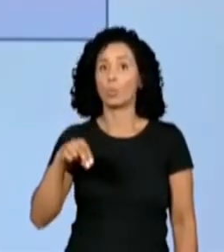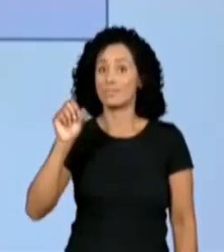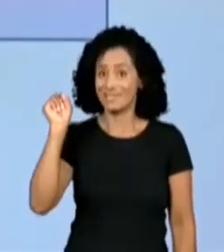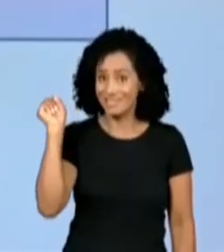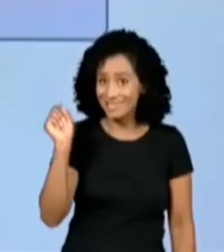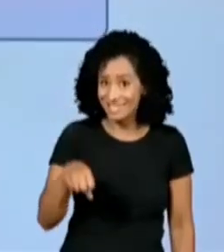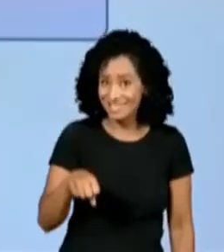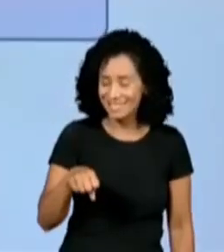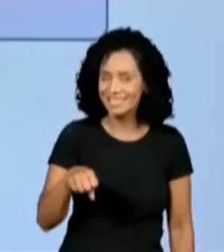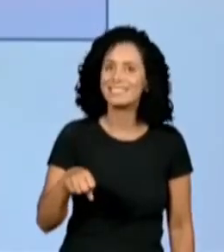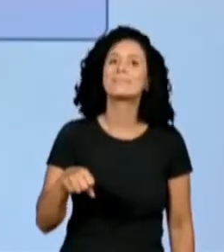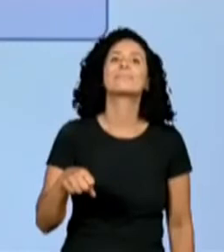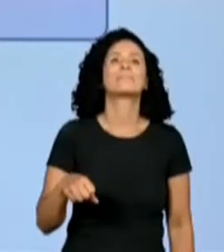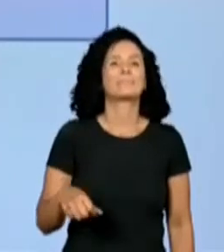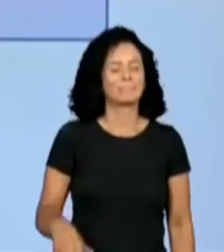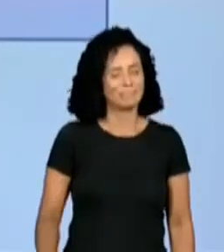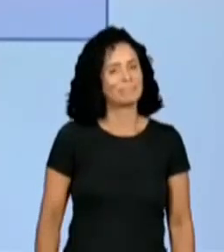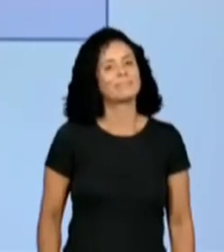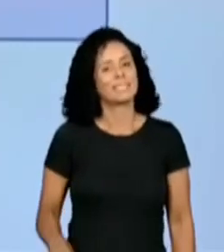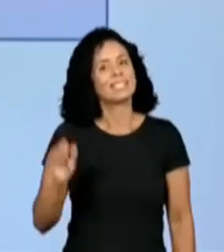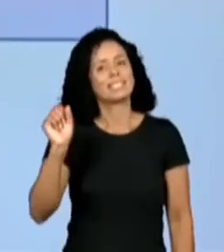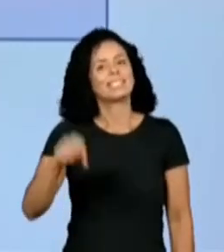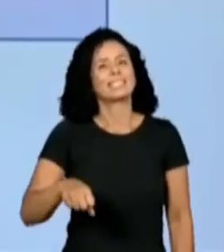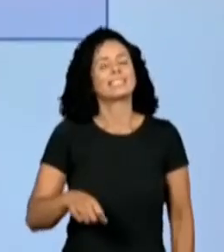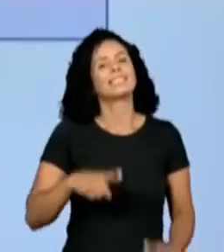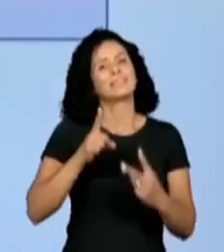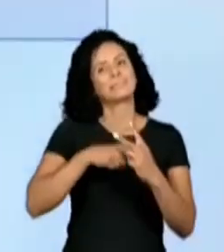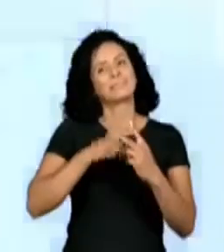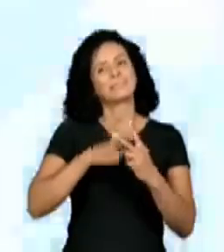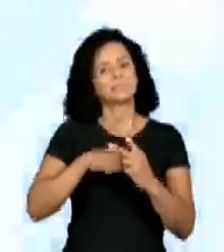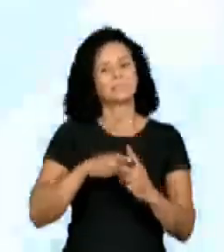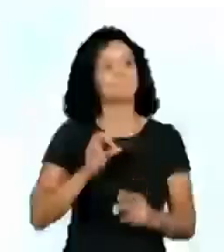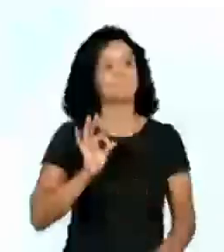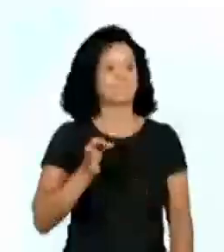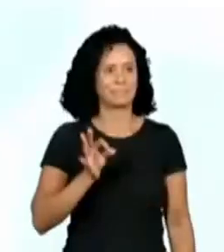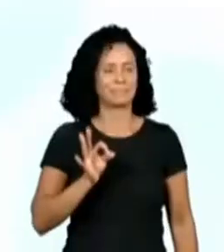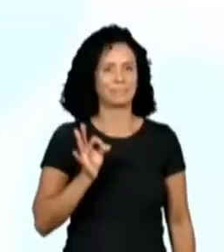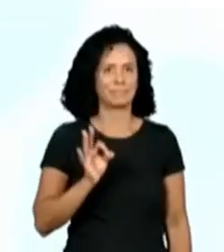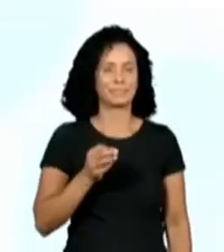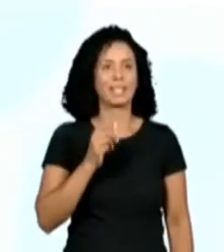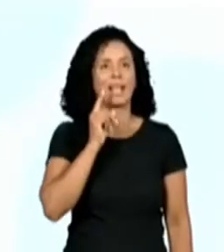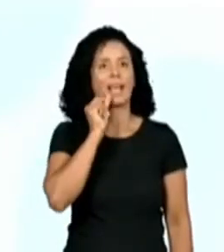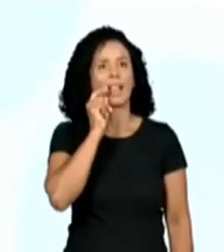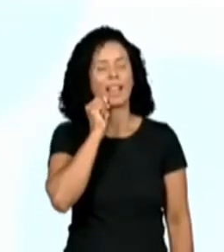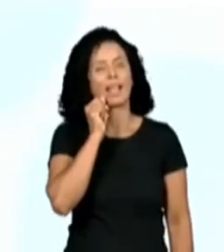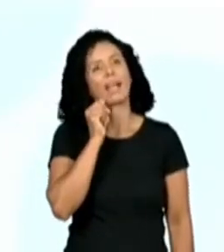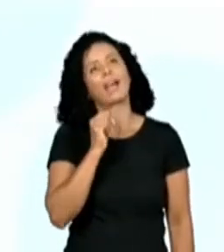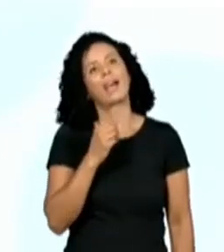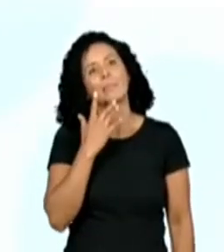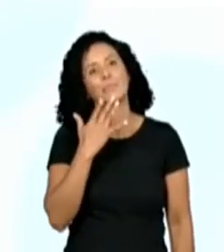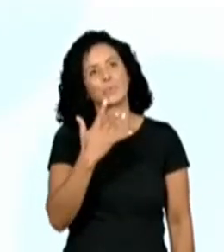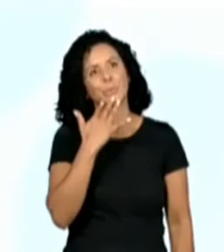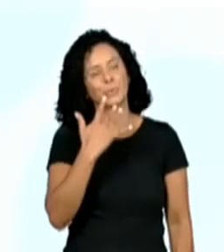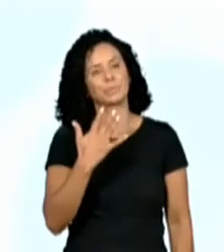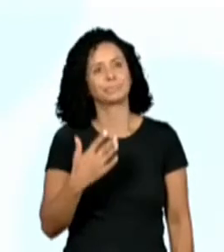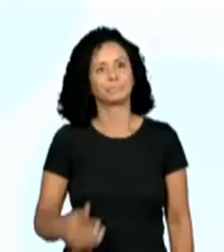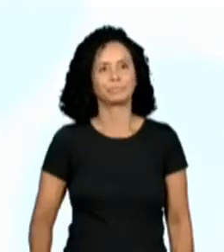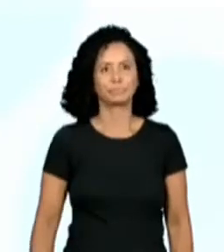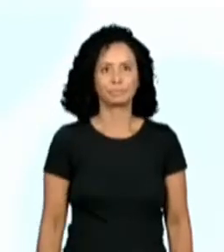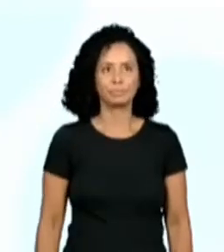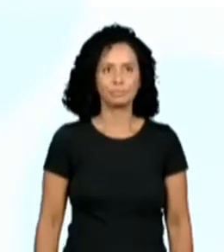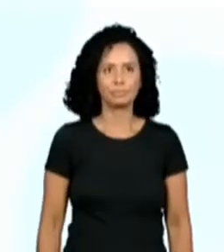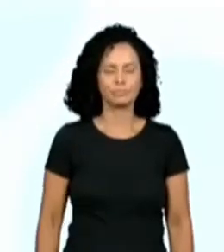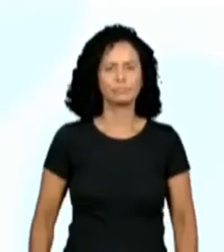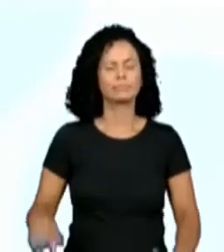It is. Ok? Então, sim, é um crayon. E outra perguntinha agora para você. Is it a